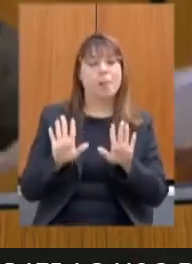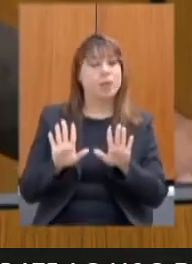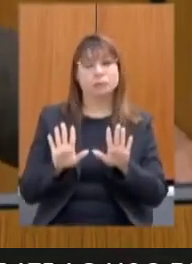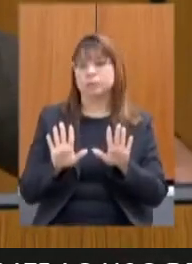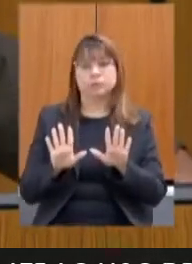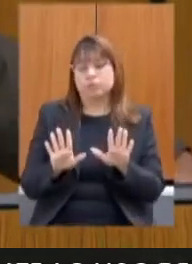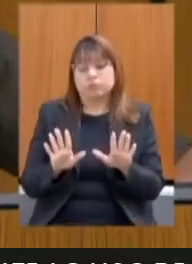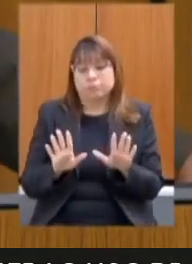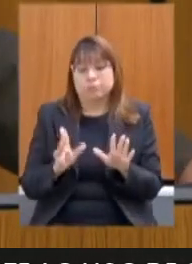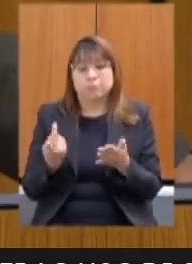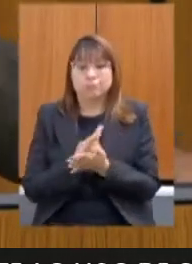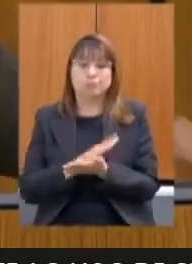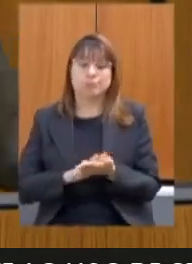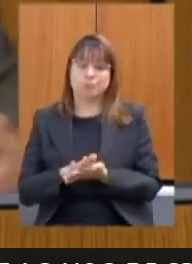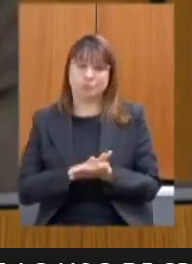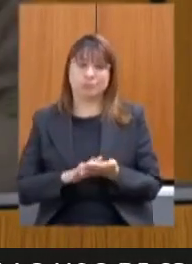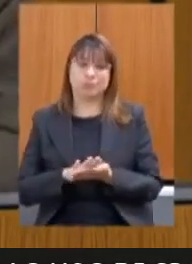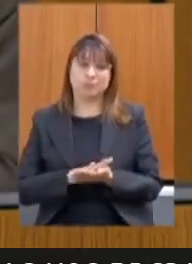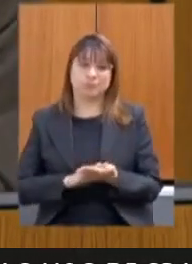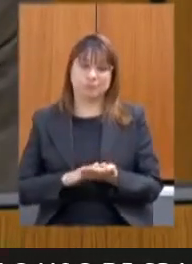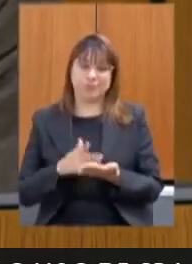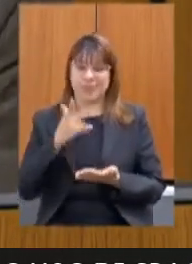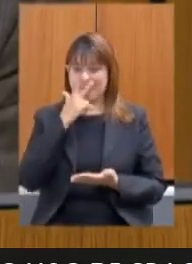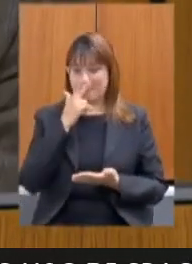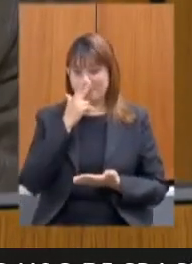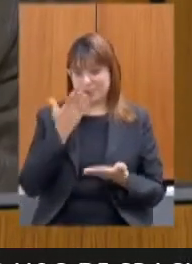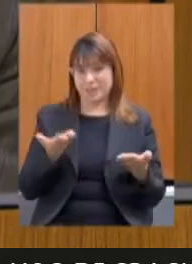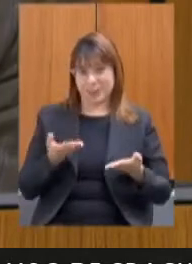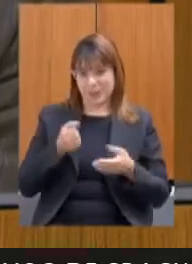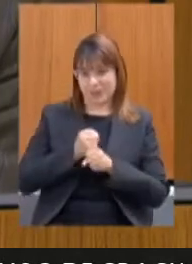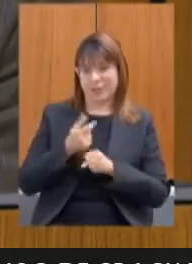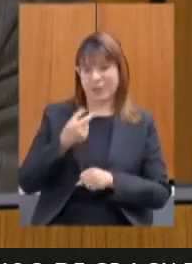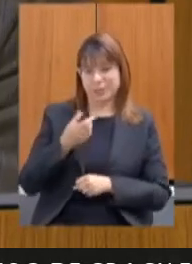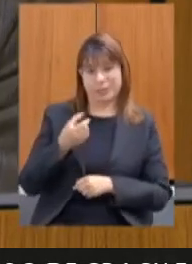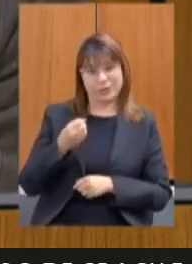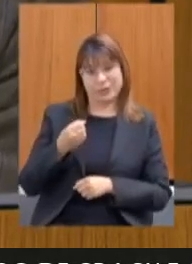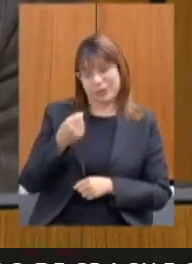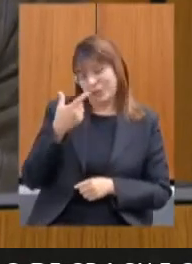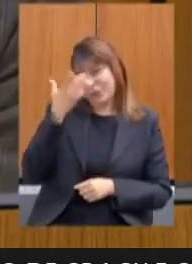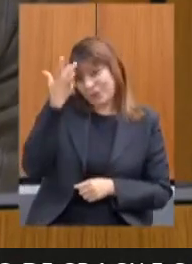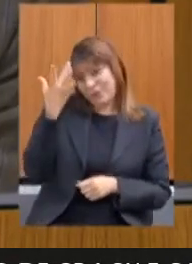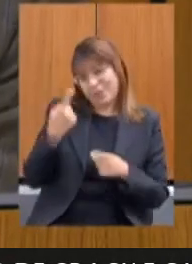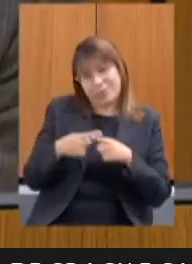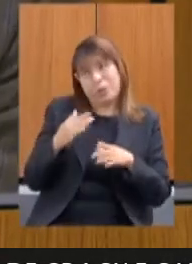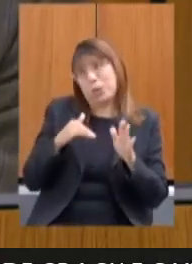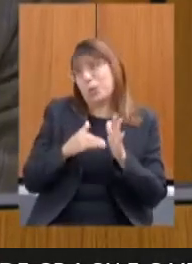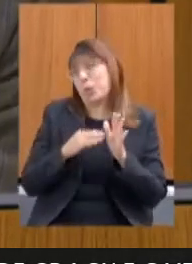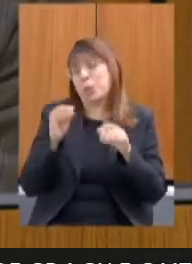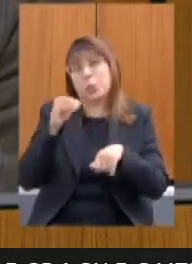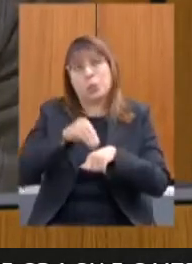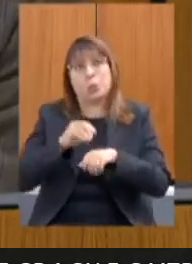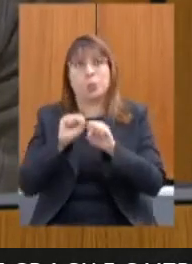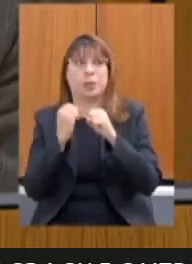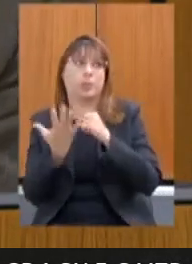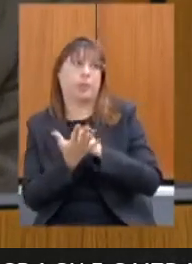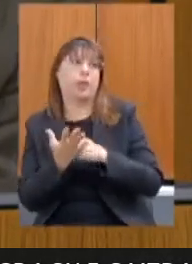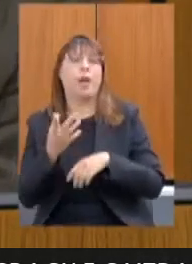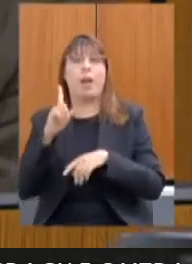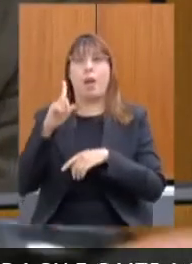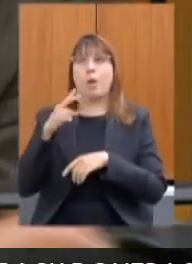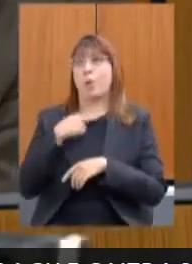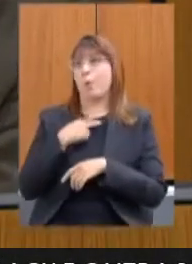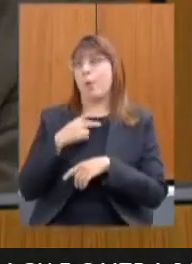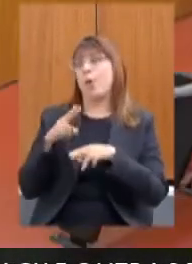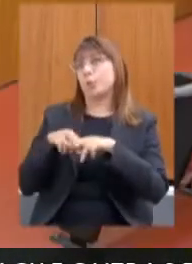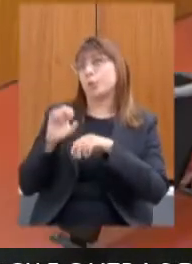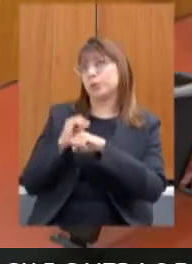tornou uma justificativa muito fácil culpar a pandemia deputada Leninha tudo é pandemia que não pode olha nossas emendas